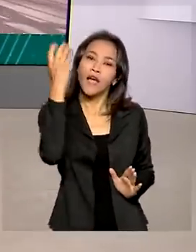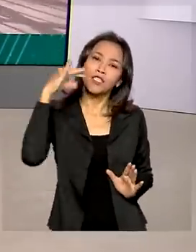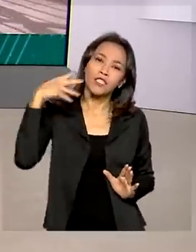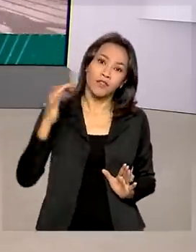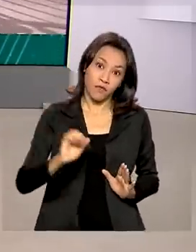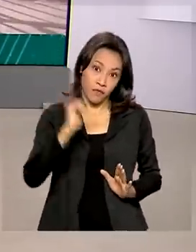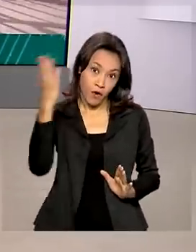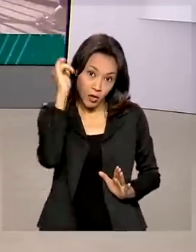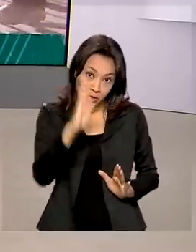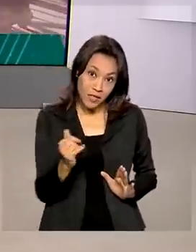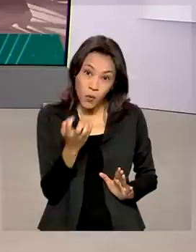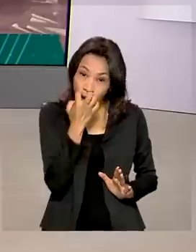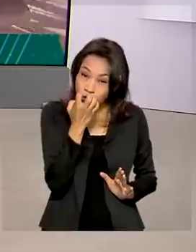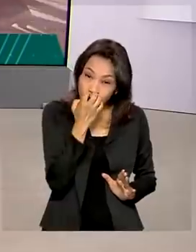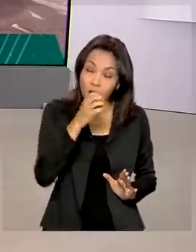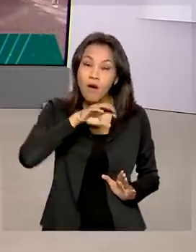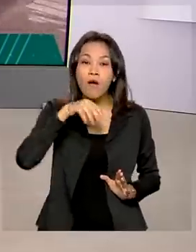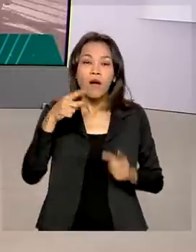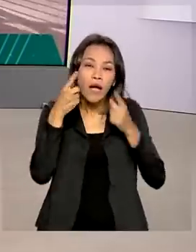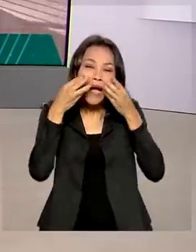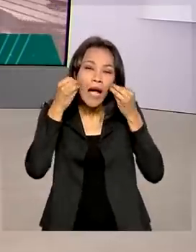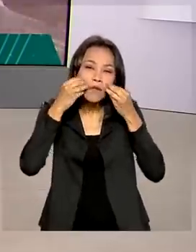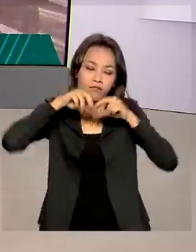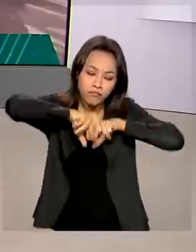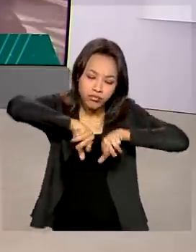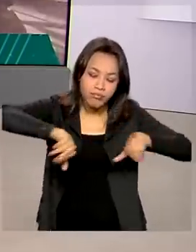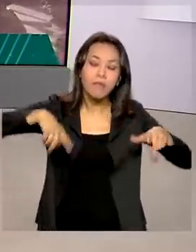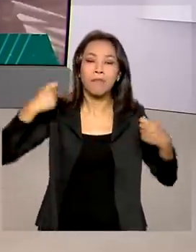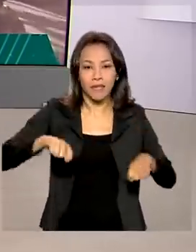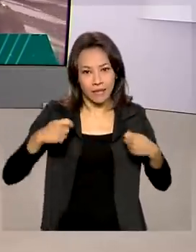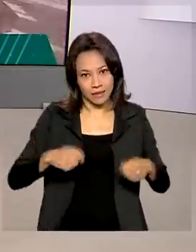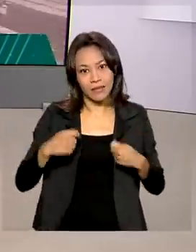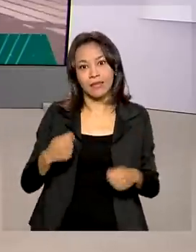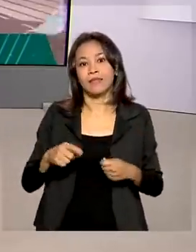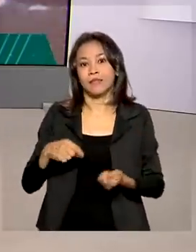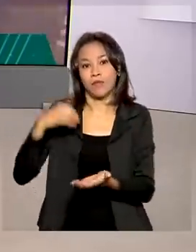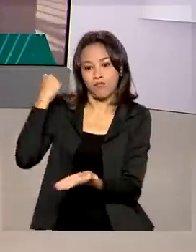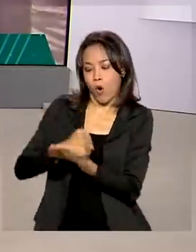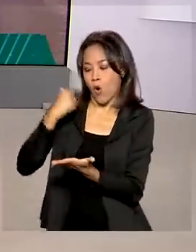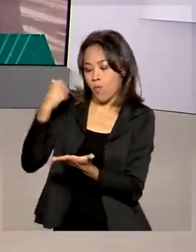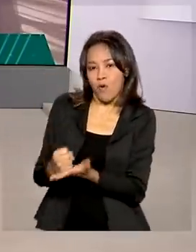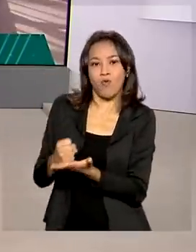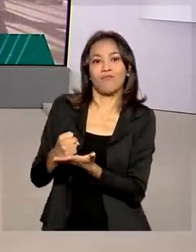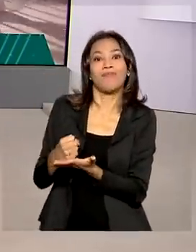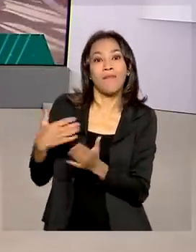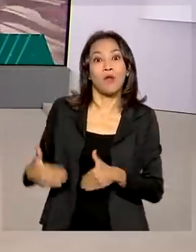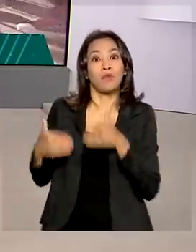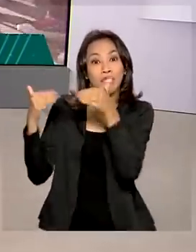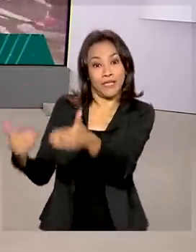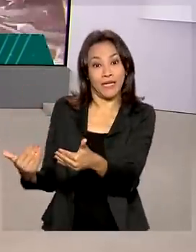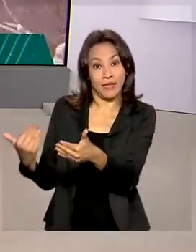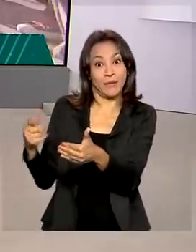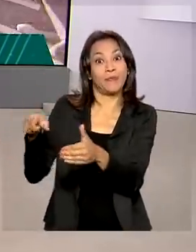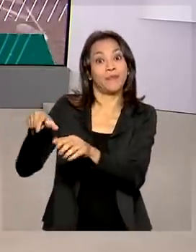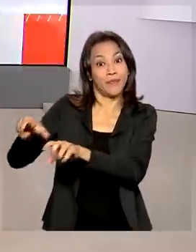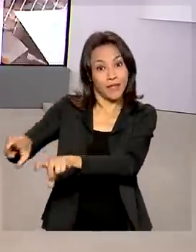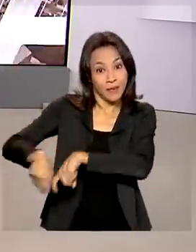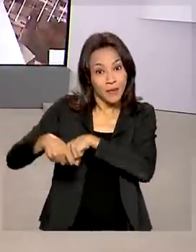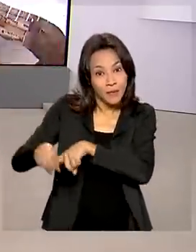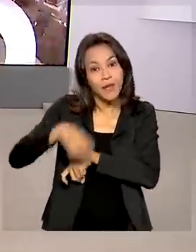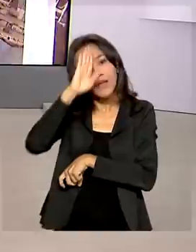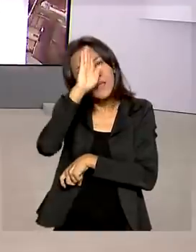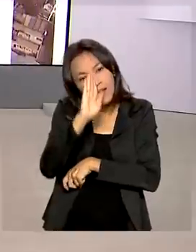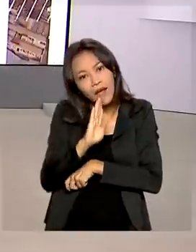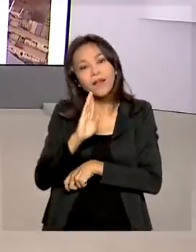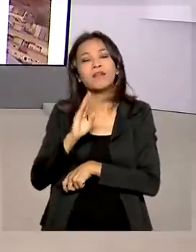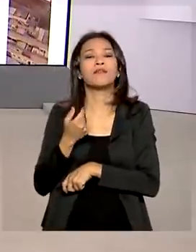com pets exigem certificado veterinário emitido pelo Ministério da Agricultura. O documento é de graça por meio eletrônico e é